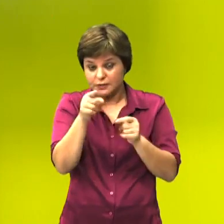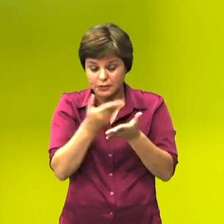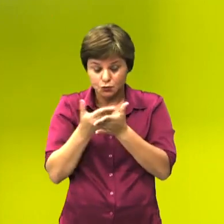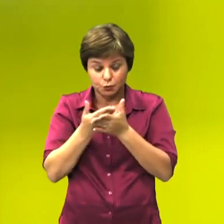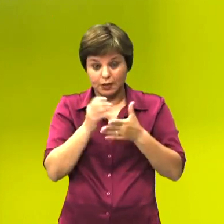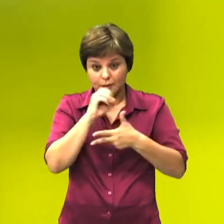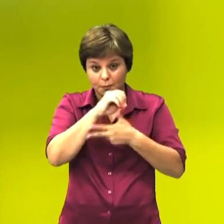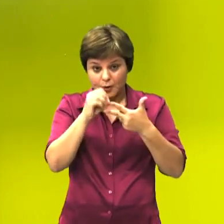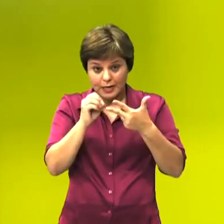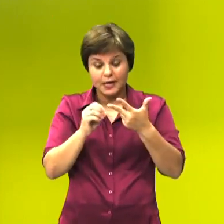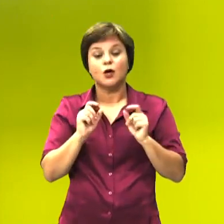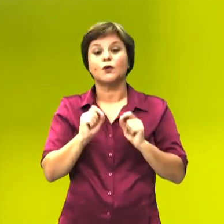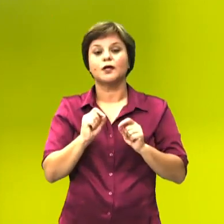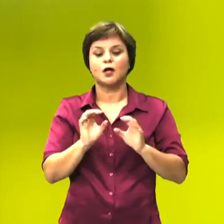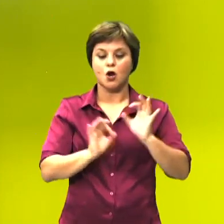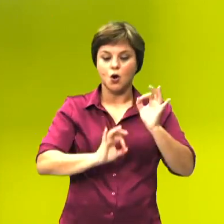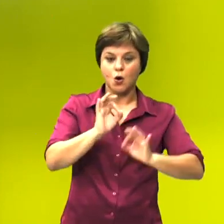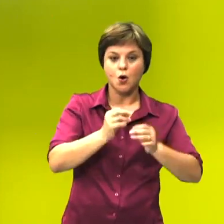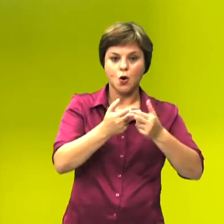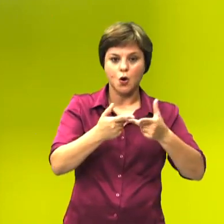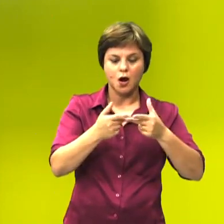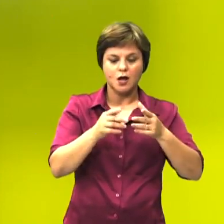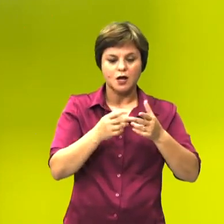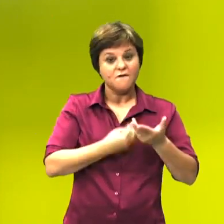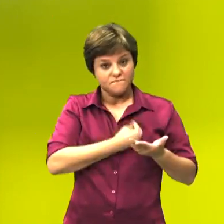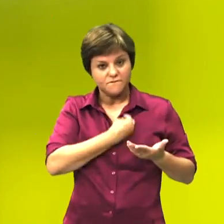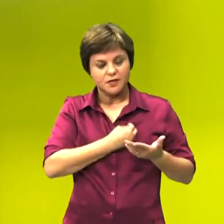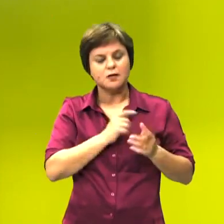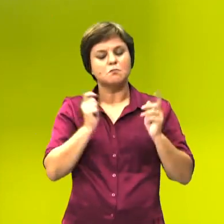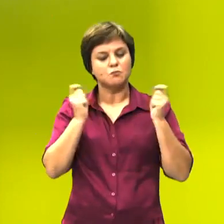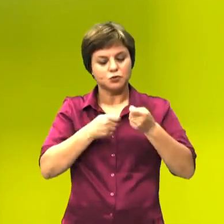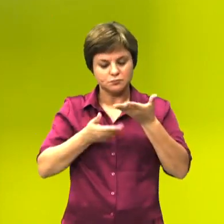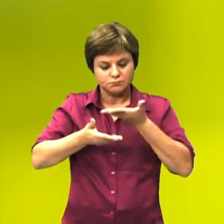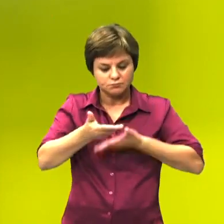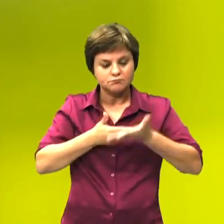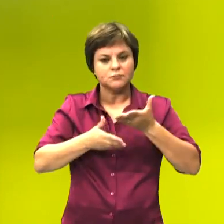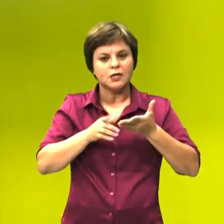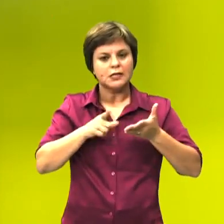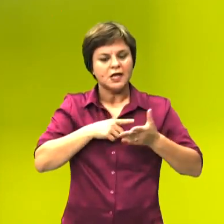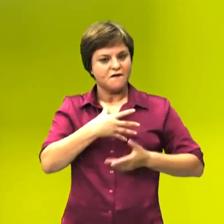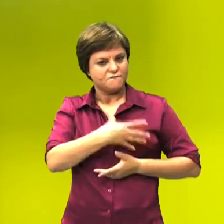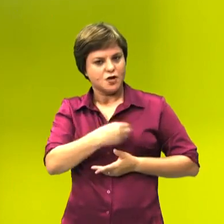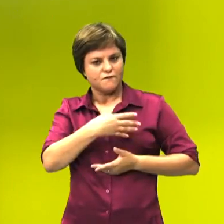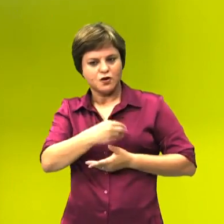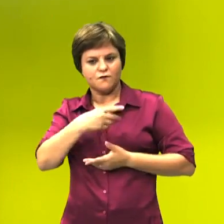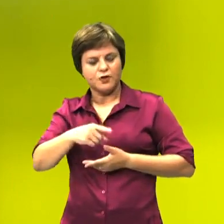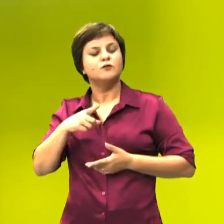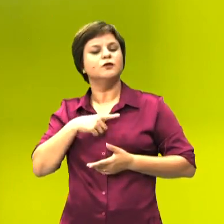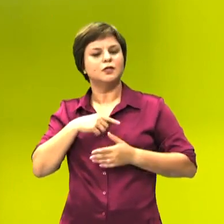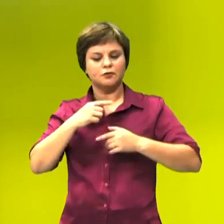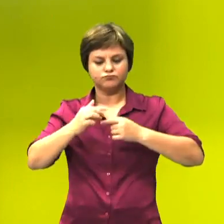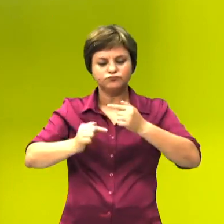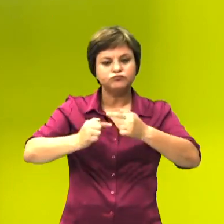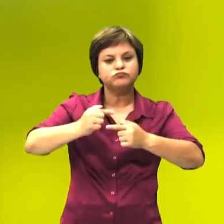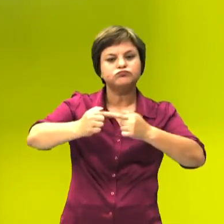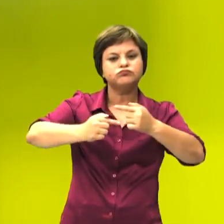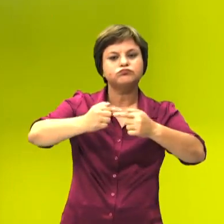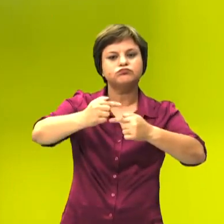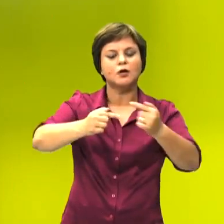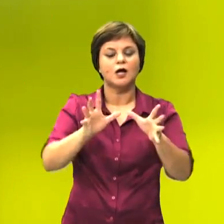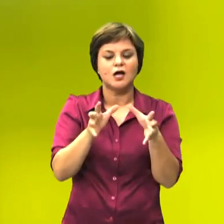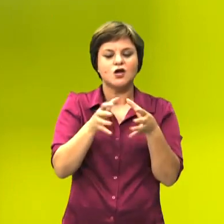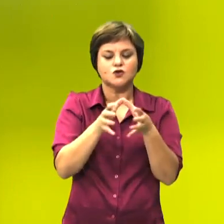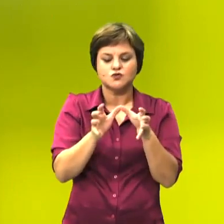estudando para o Enem, são organismos capazes de reproduzir entre si, originando descendentes férteis. A partir do